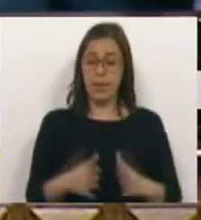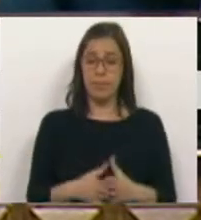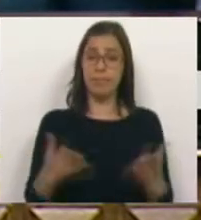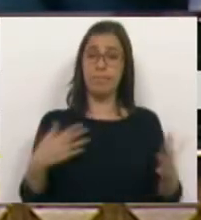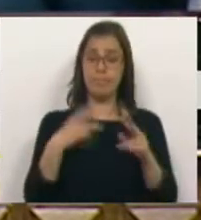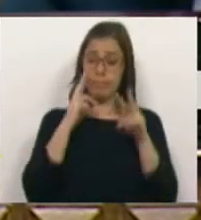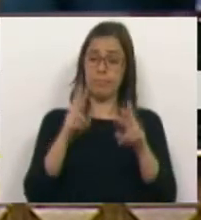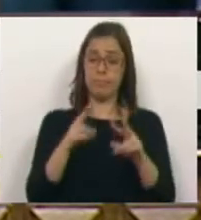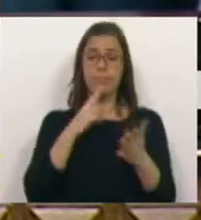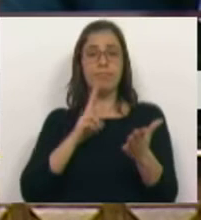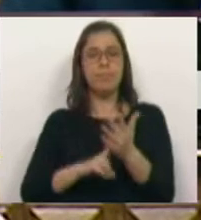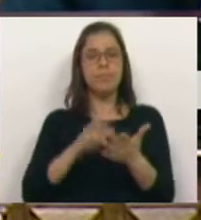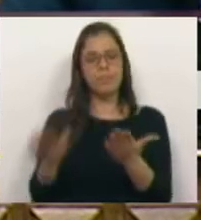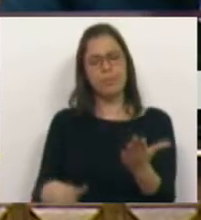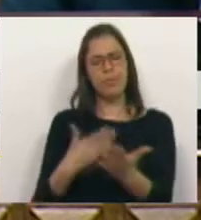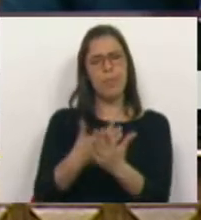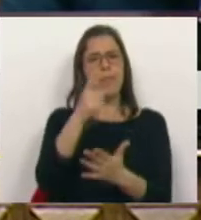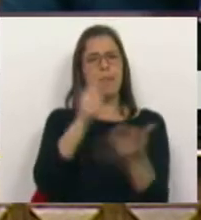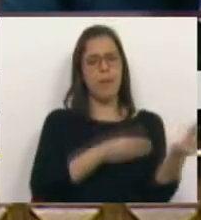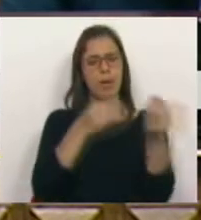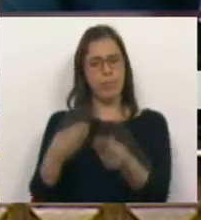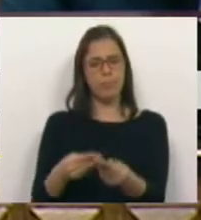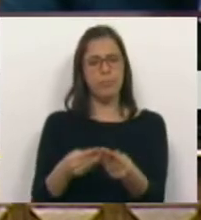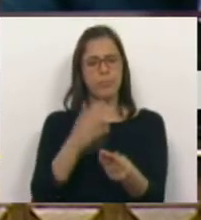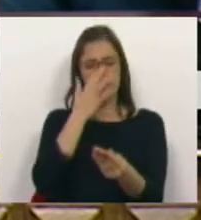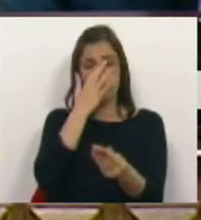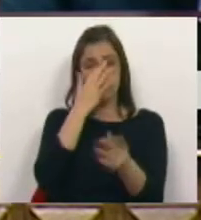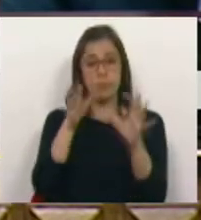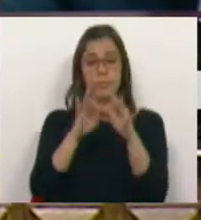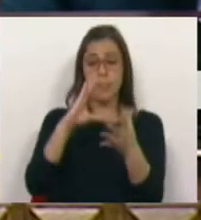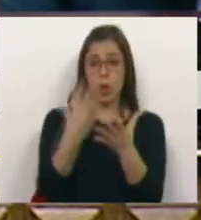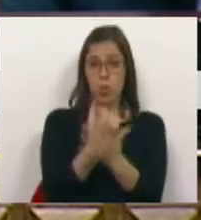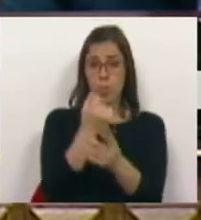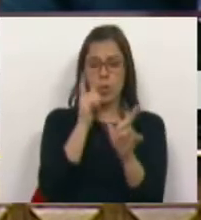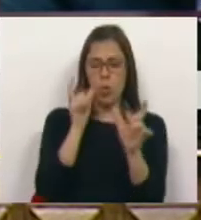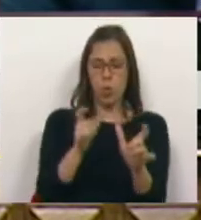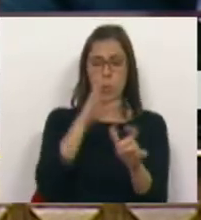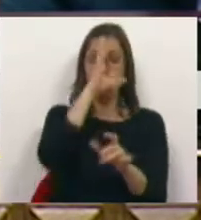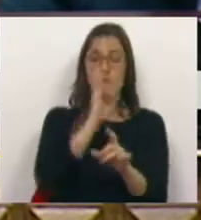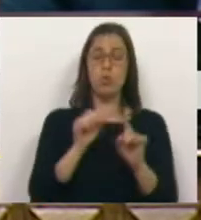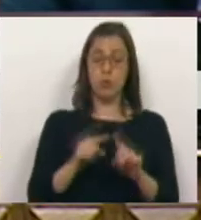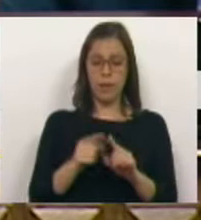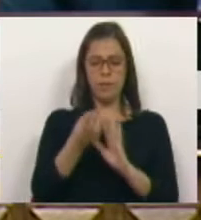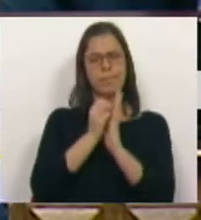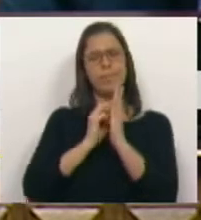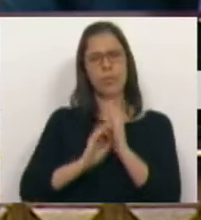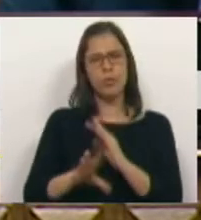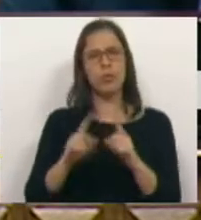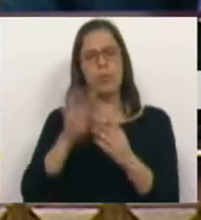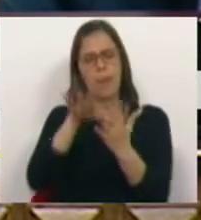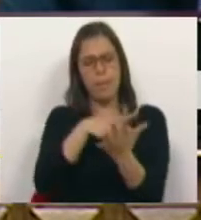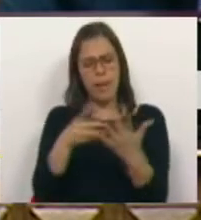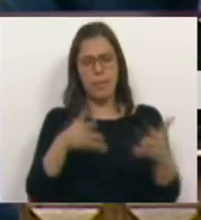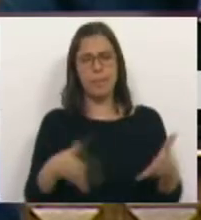Quando olhamos para as reações à proposta que o Bloco de Esquerda avançou sobre a recuperação do controle público, do despacho, do